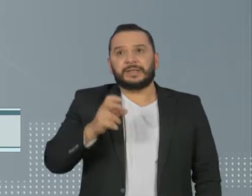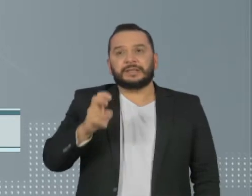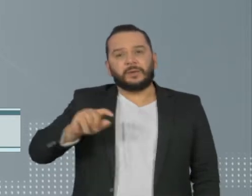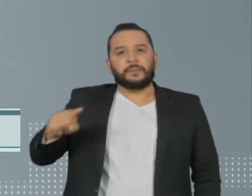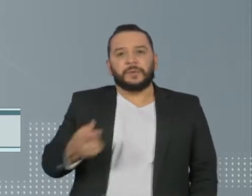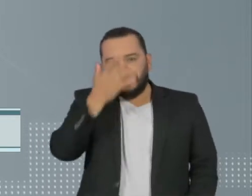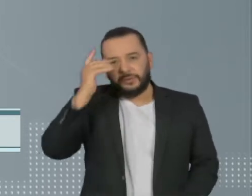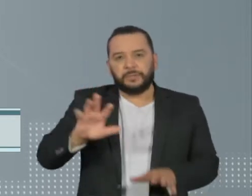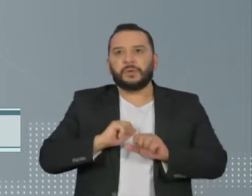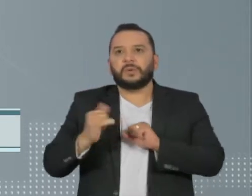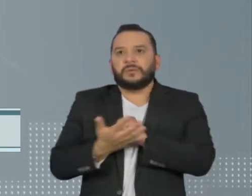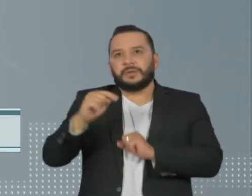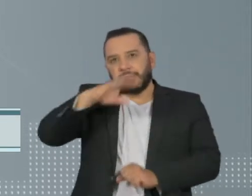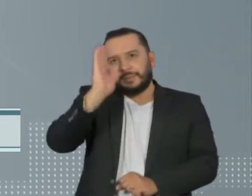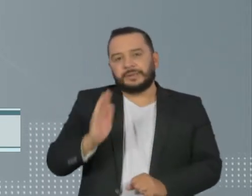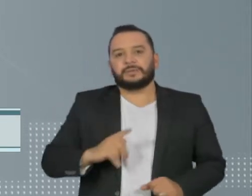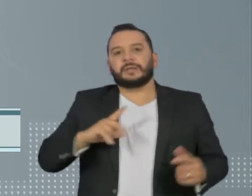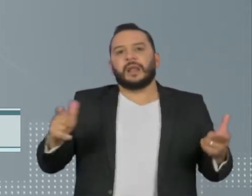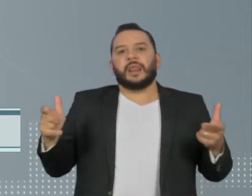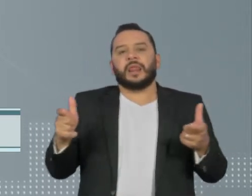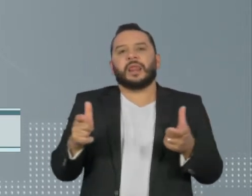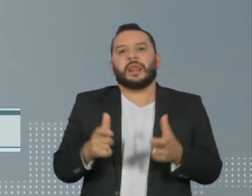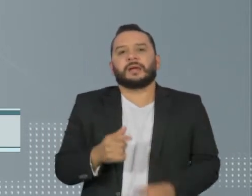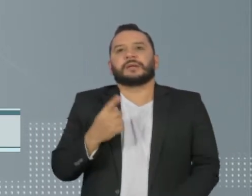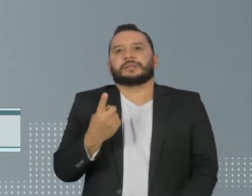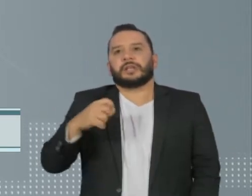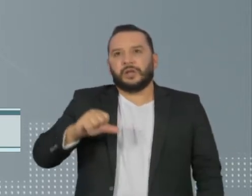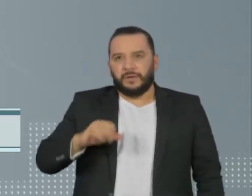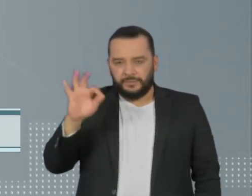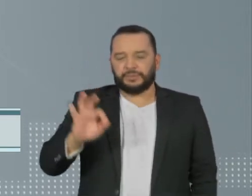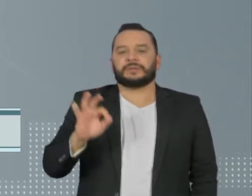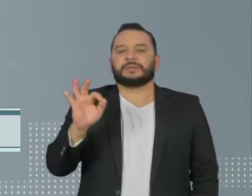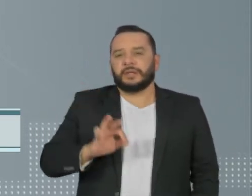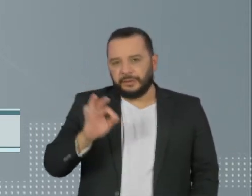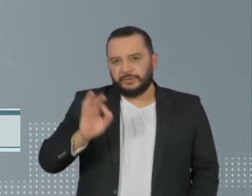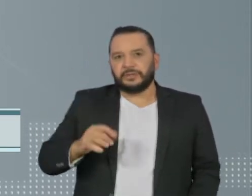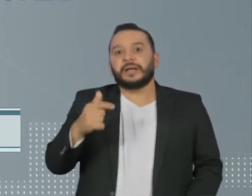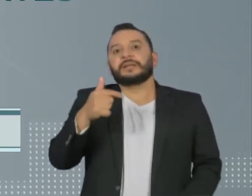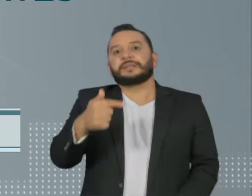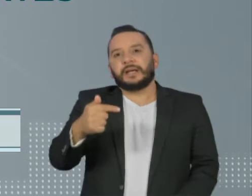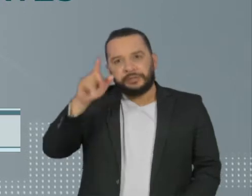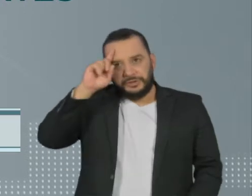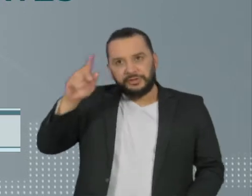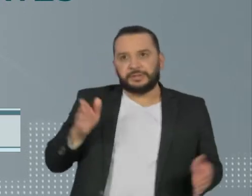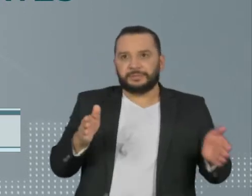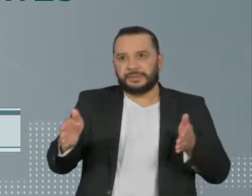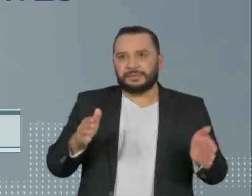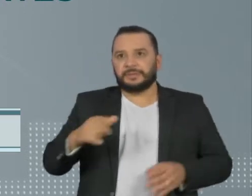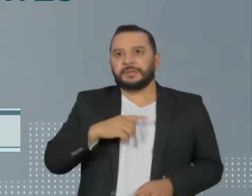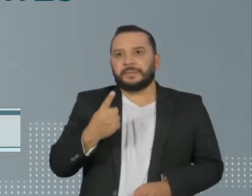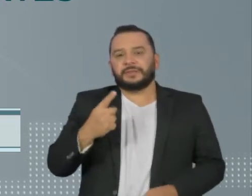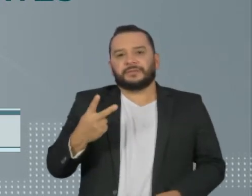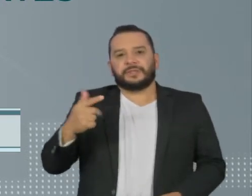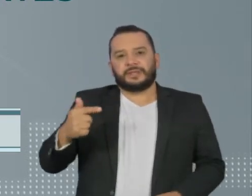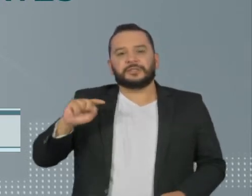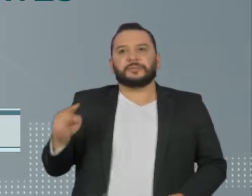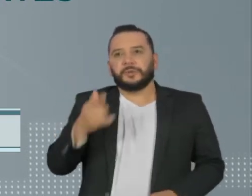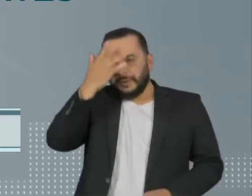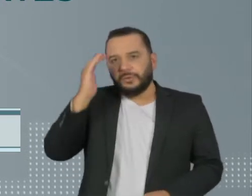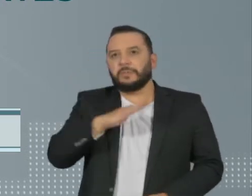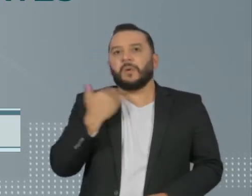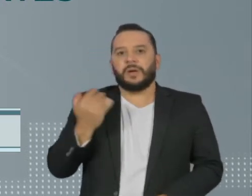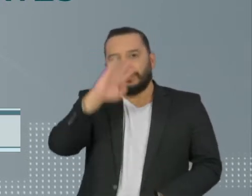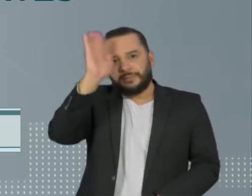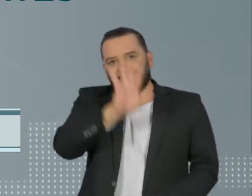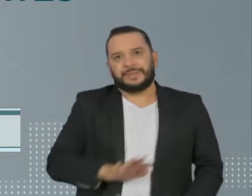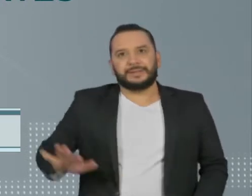Brasil, com uma queda de 19% no crescimento nos últimos sete dias. 127.000 pessoas já morreram vítimas da doença